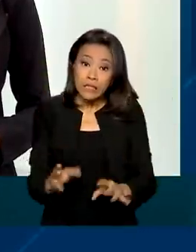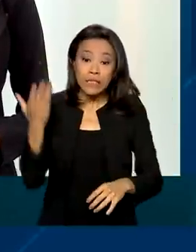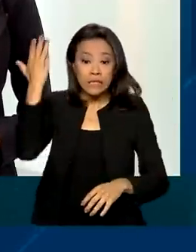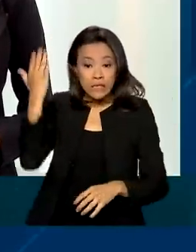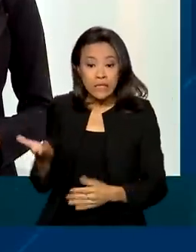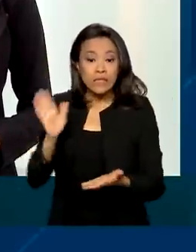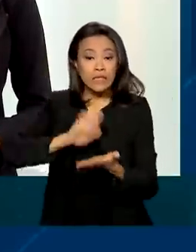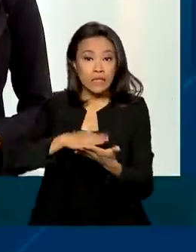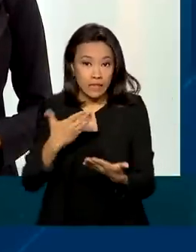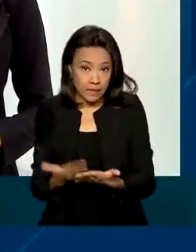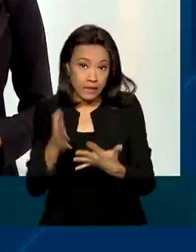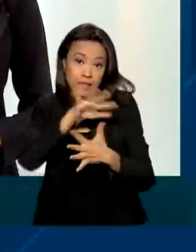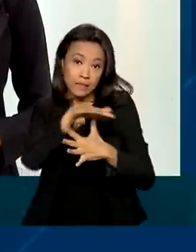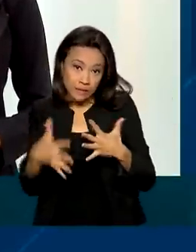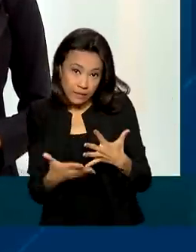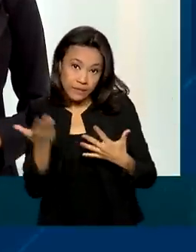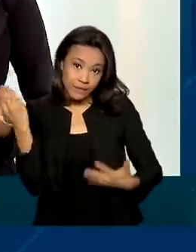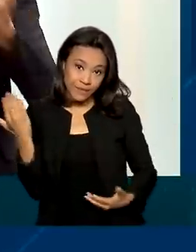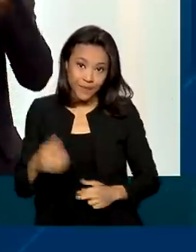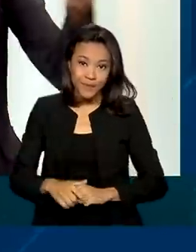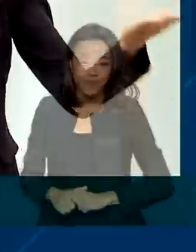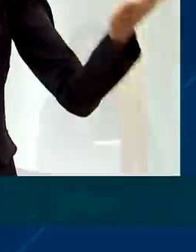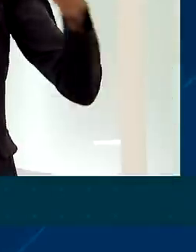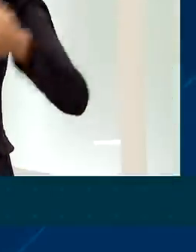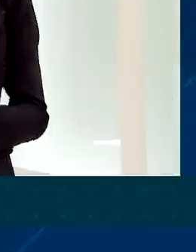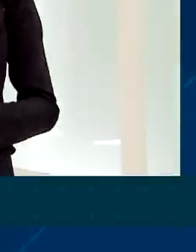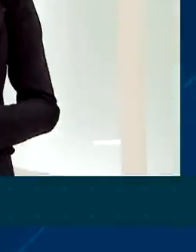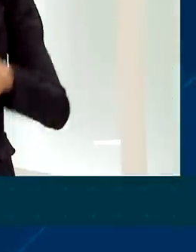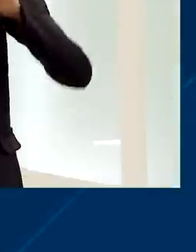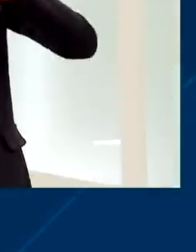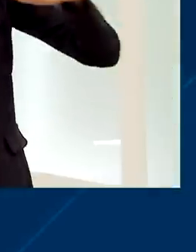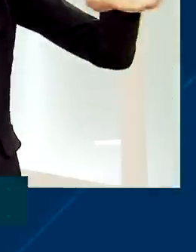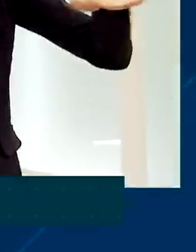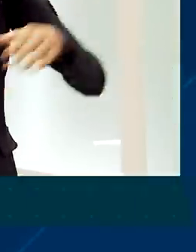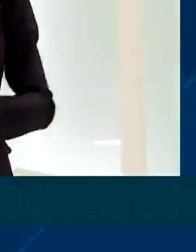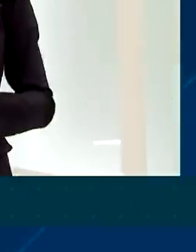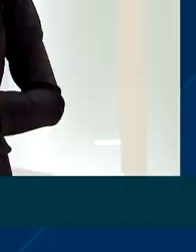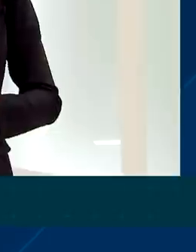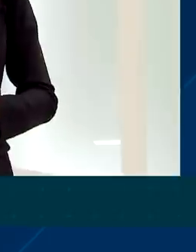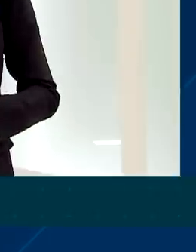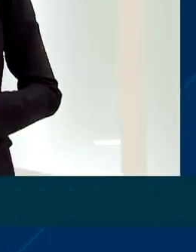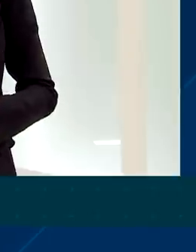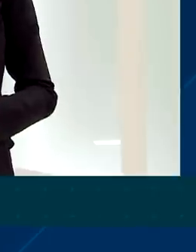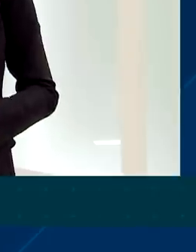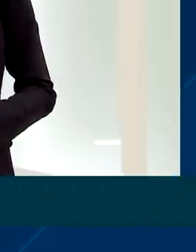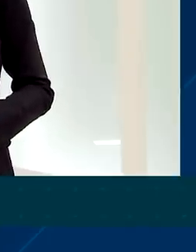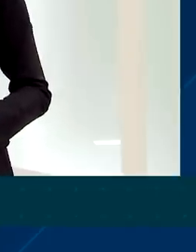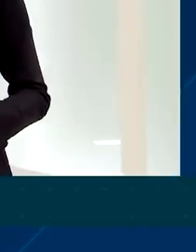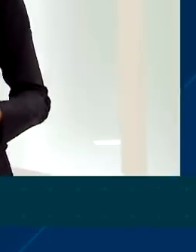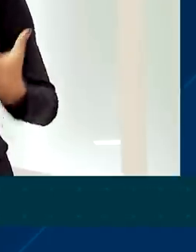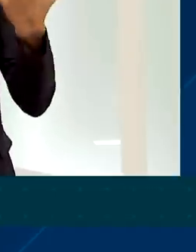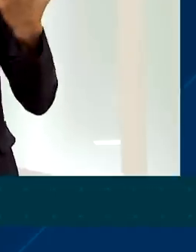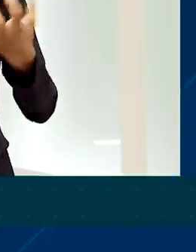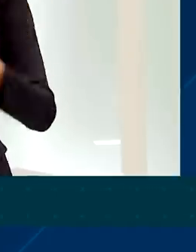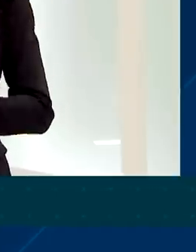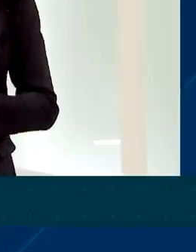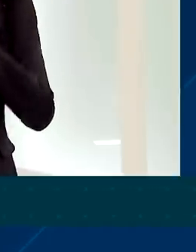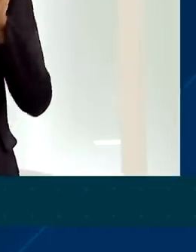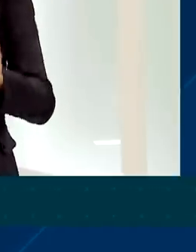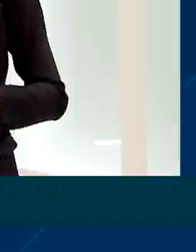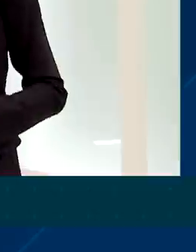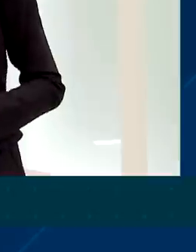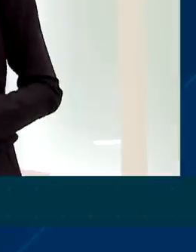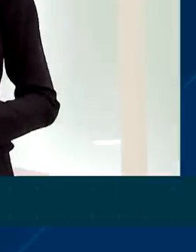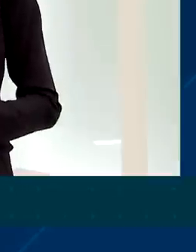da nossa tradutora de Libras. Você, né, criança, seja surda, eu quero muito que você possa escutar